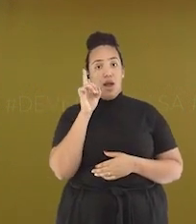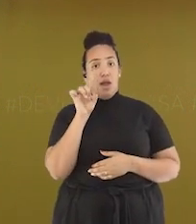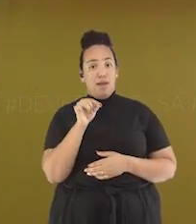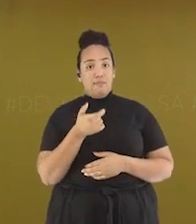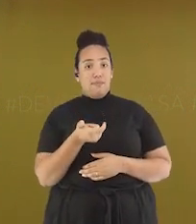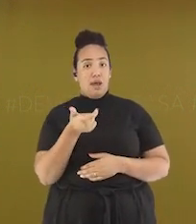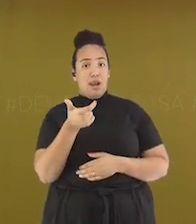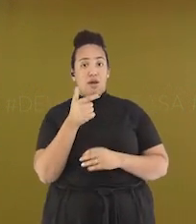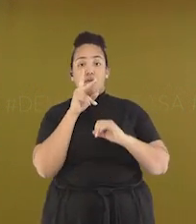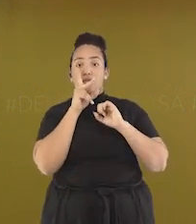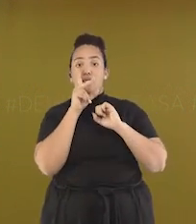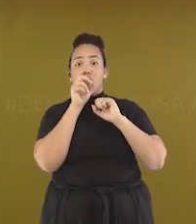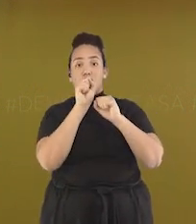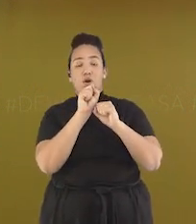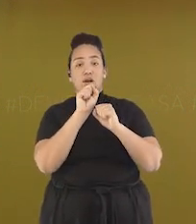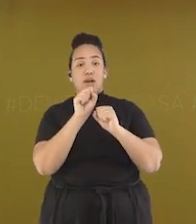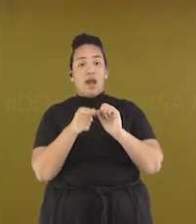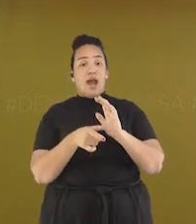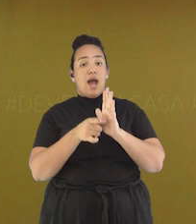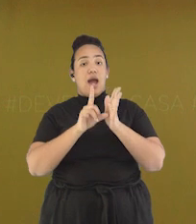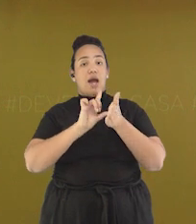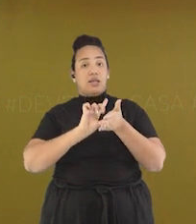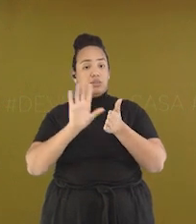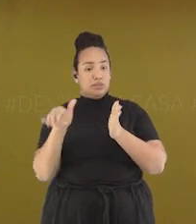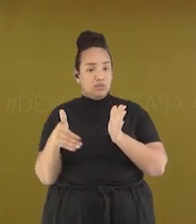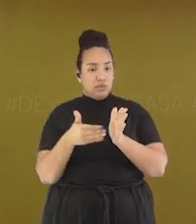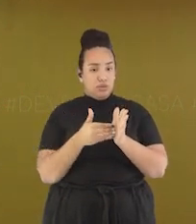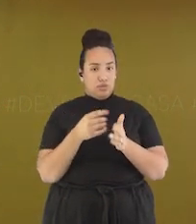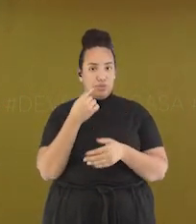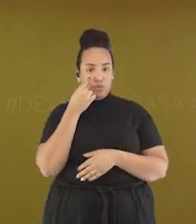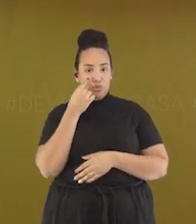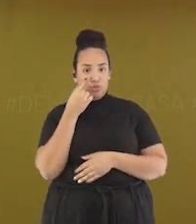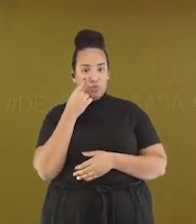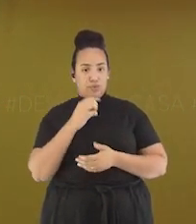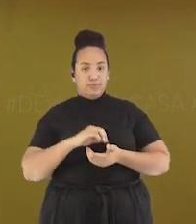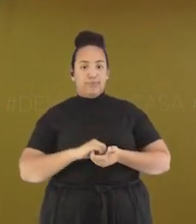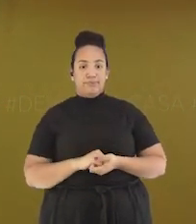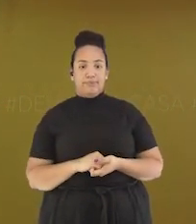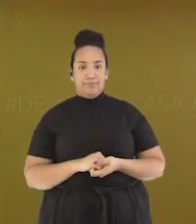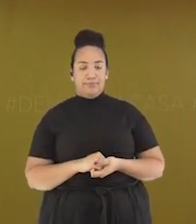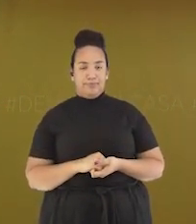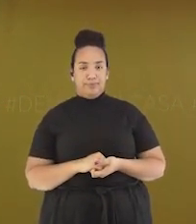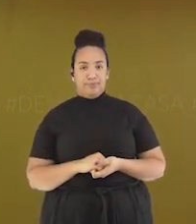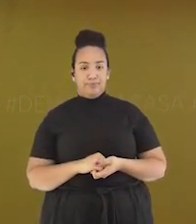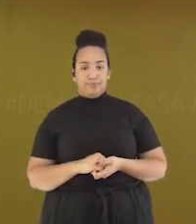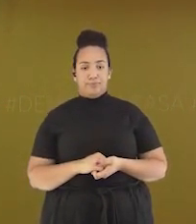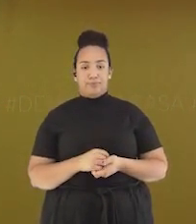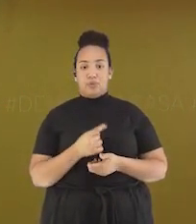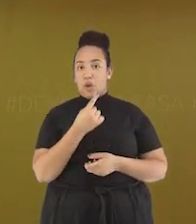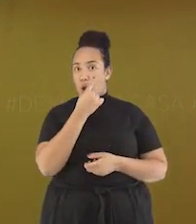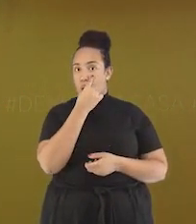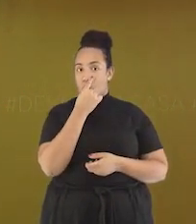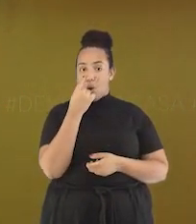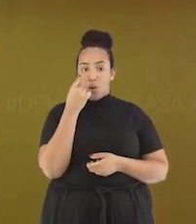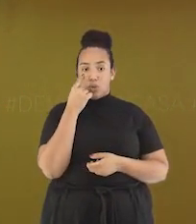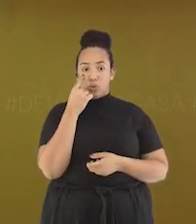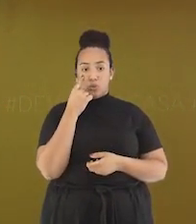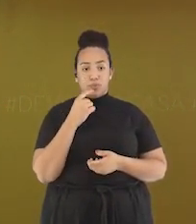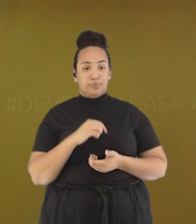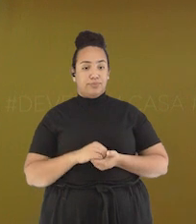sílaba Aparecem na penúltima sílaba Vamos então ver? Olhos Então olha